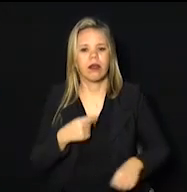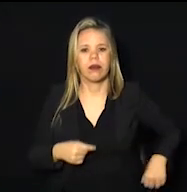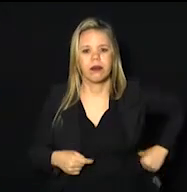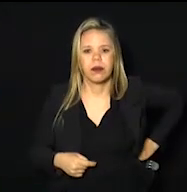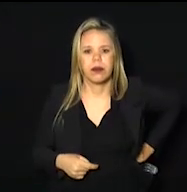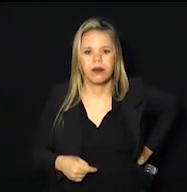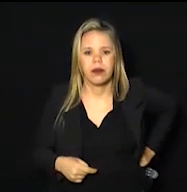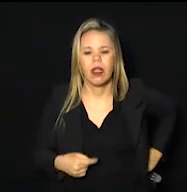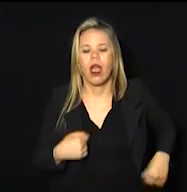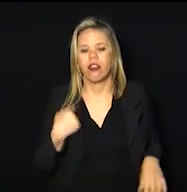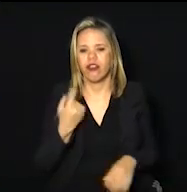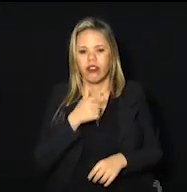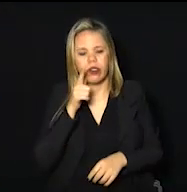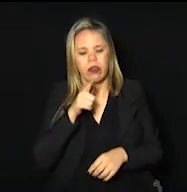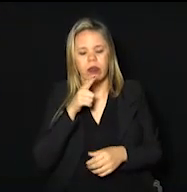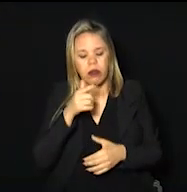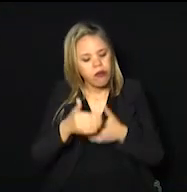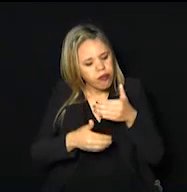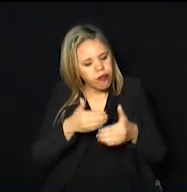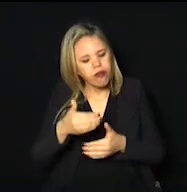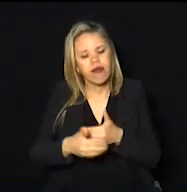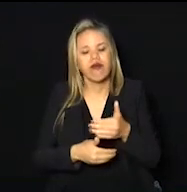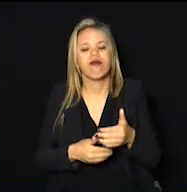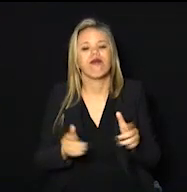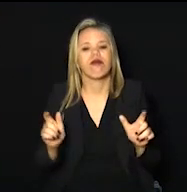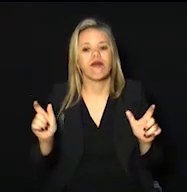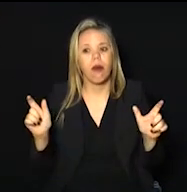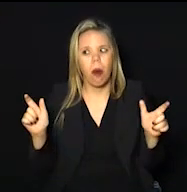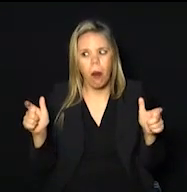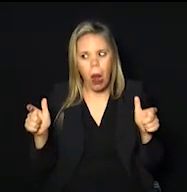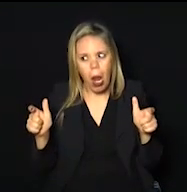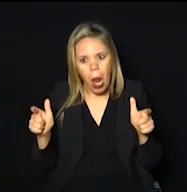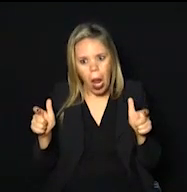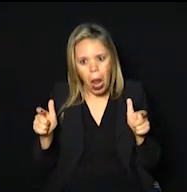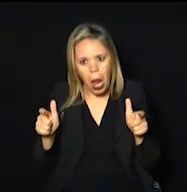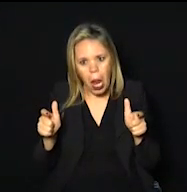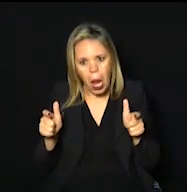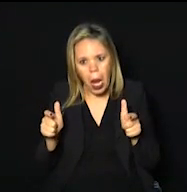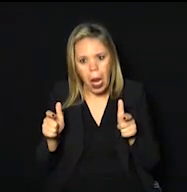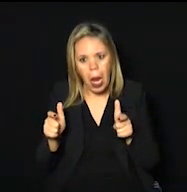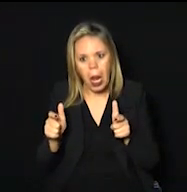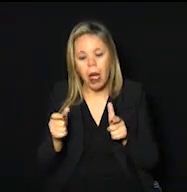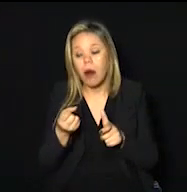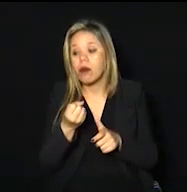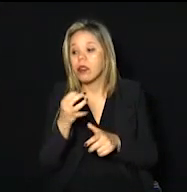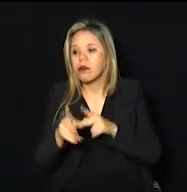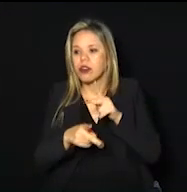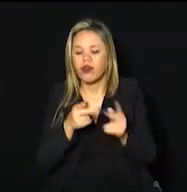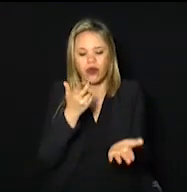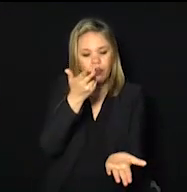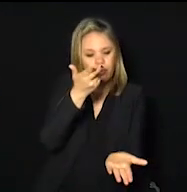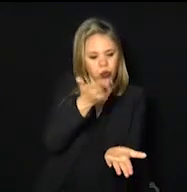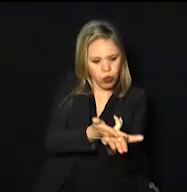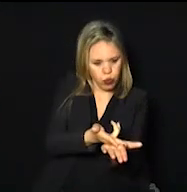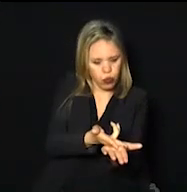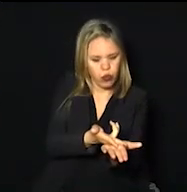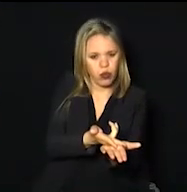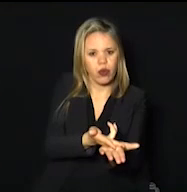a gente caminha por uma diminuição na taxa de ocupação de leitos.